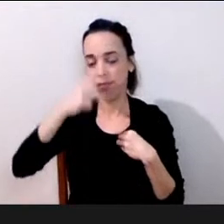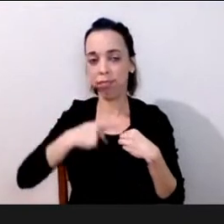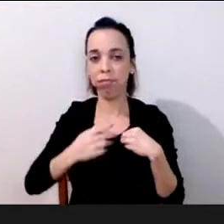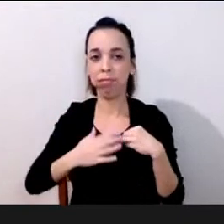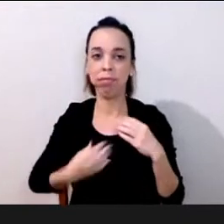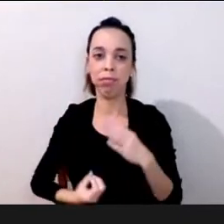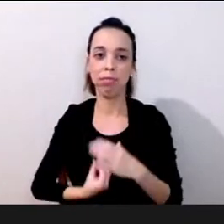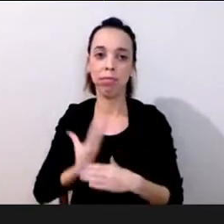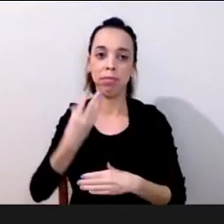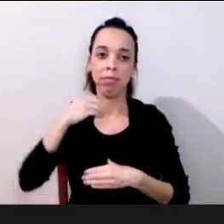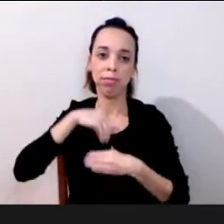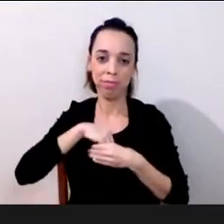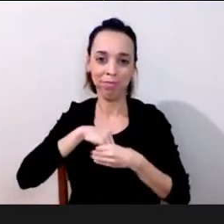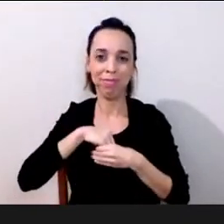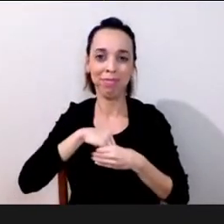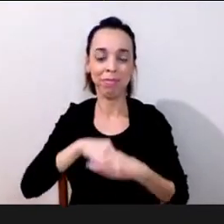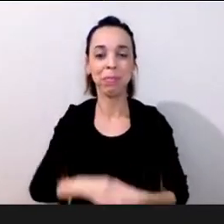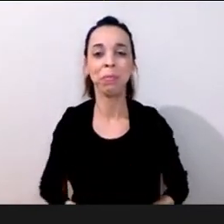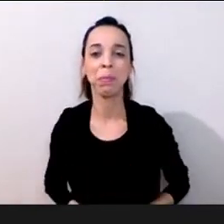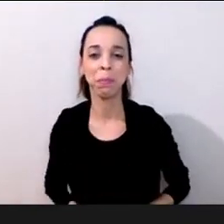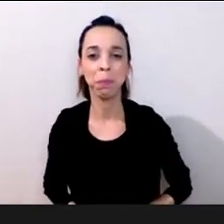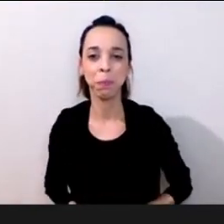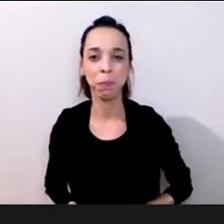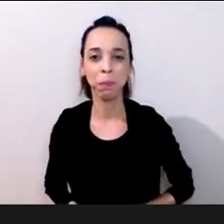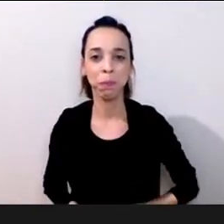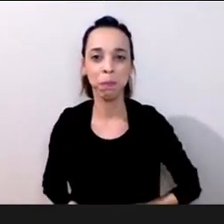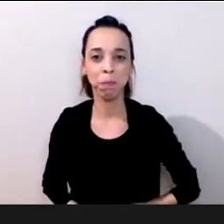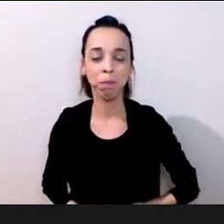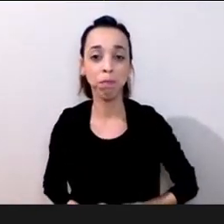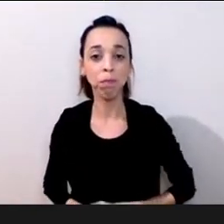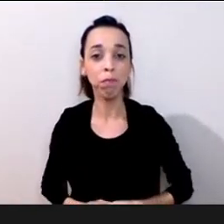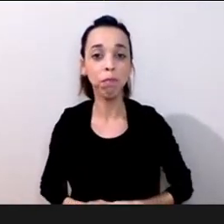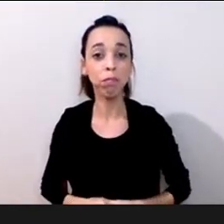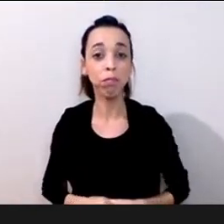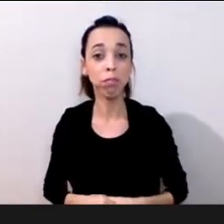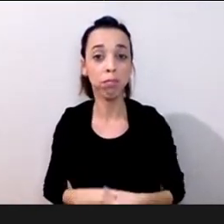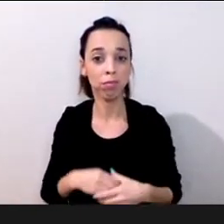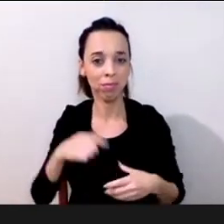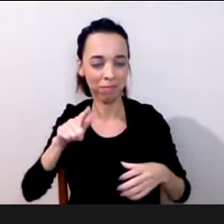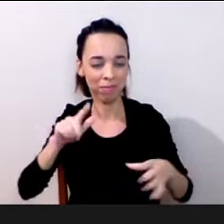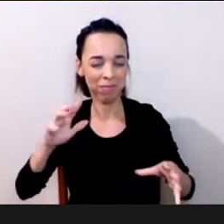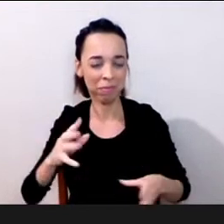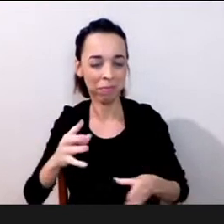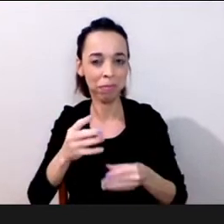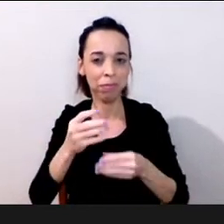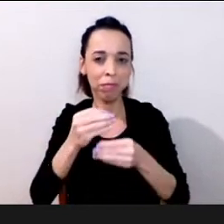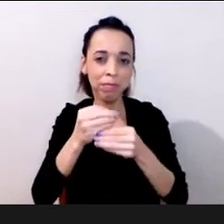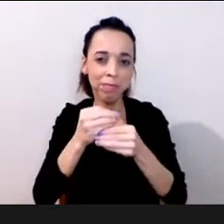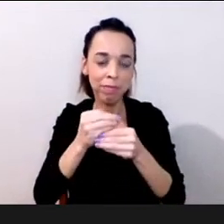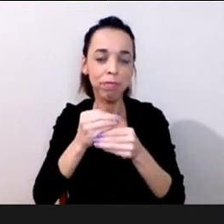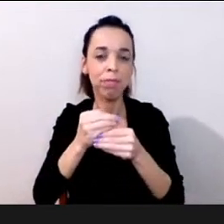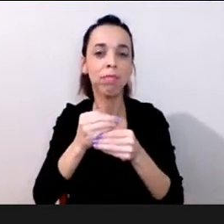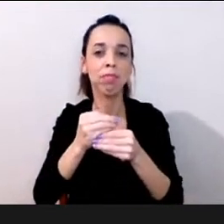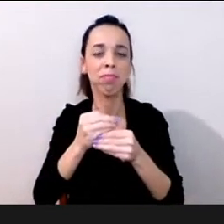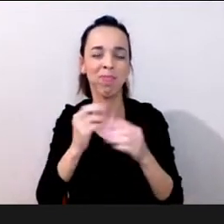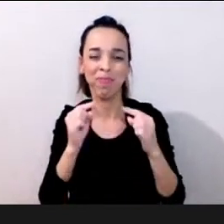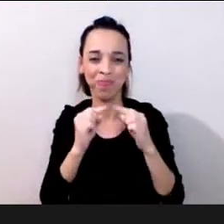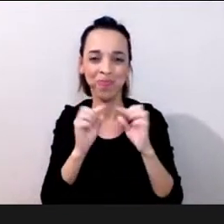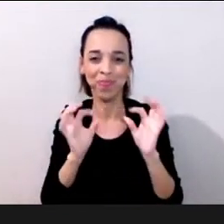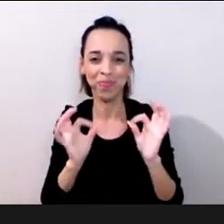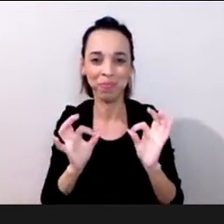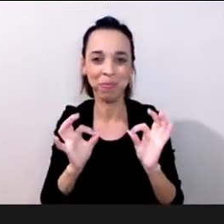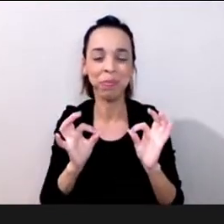e acho que eu acrescentaria Márcia para além dessa fala enfim que está super pertinente perfeita